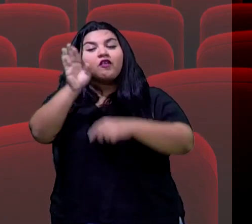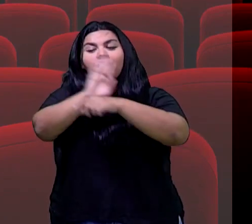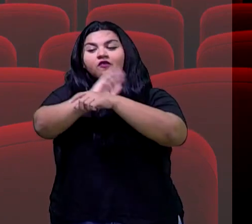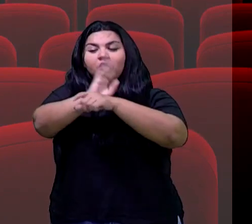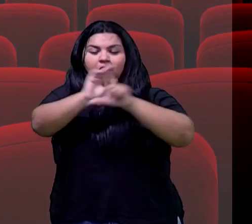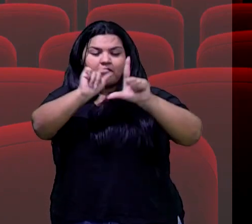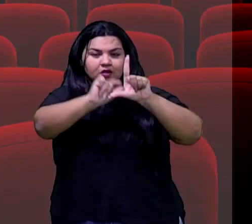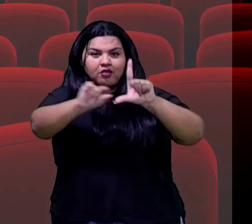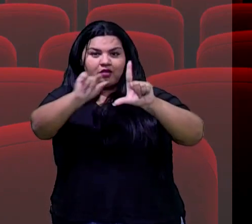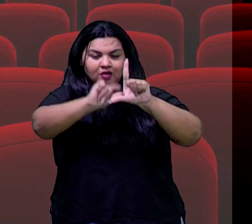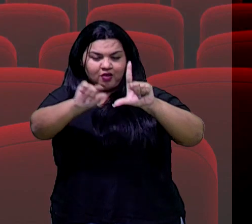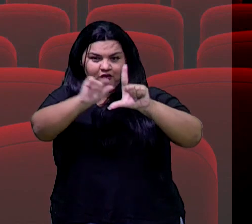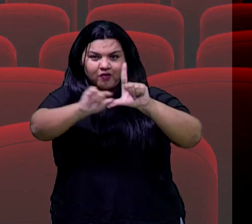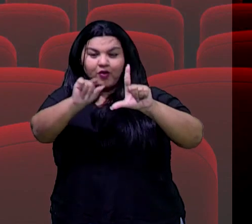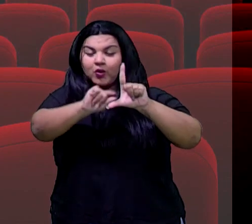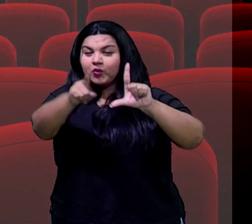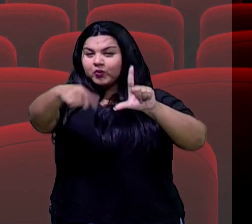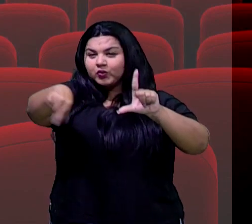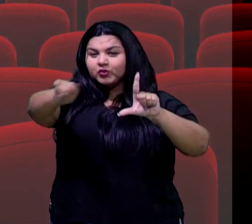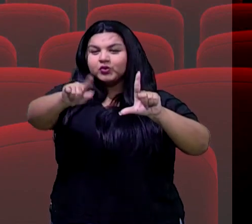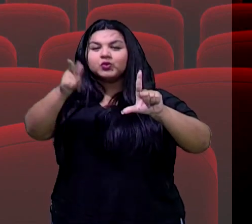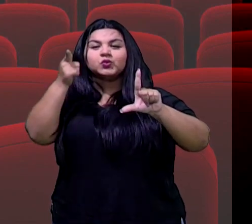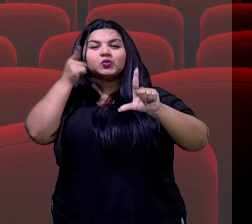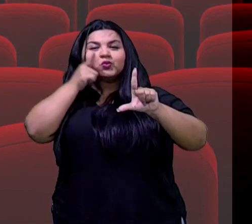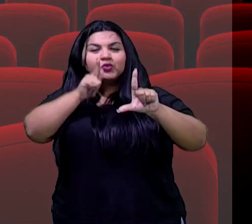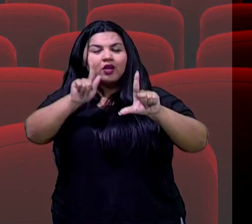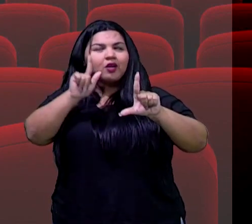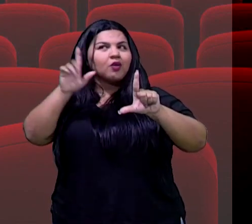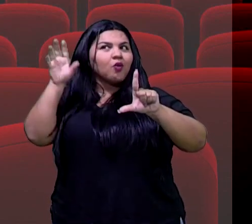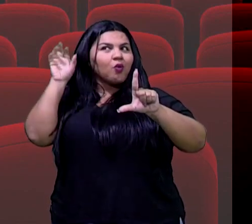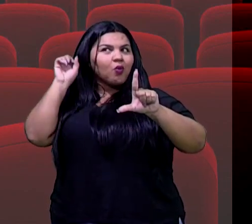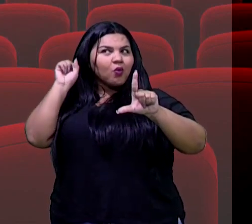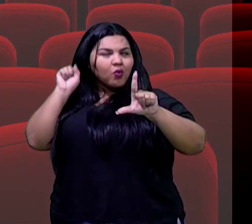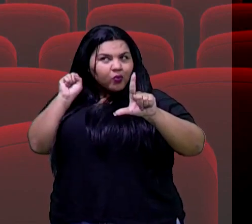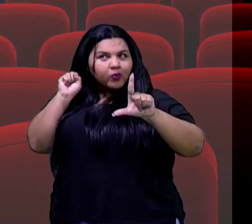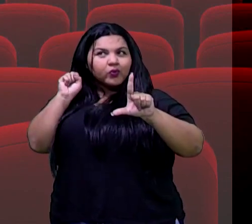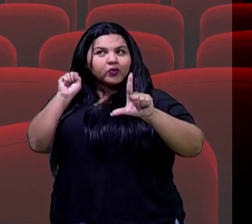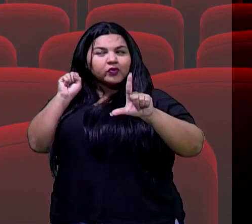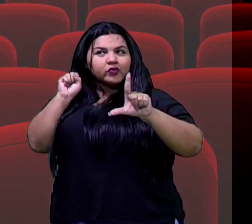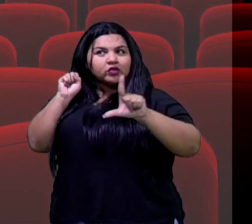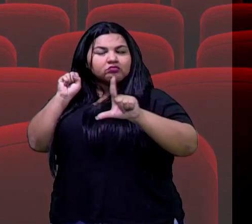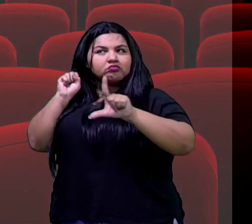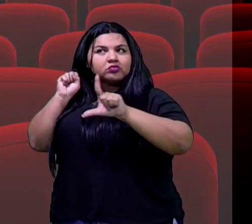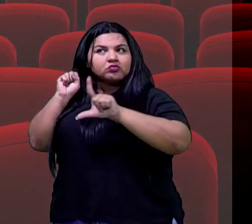consegue ouvir, além do áudio original, a voz original ali daquele ator,